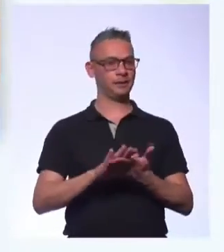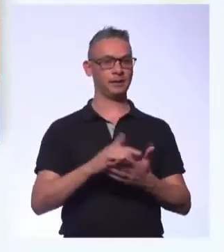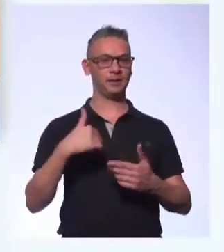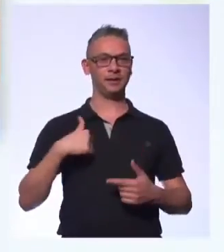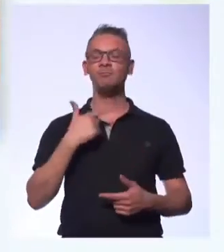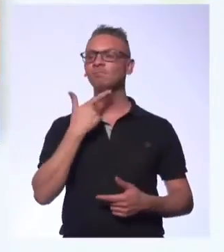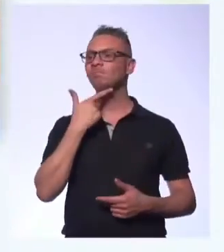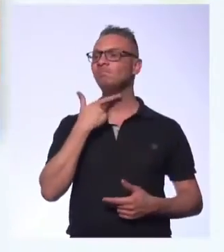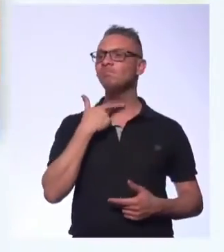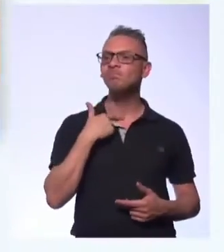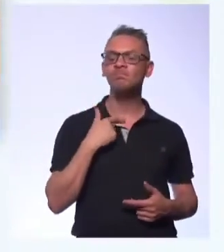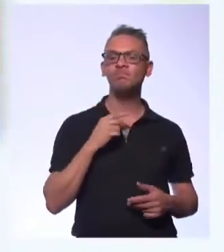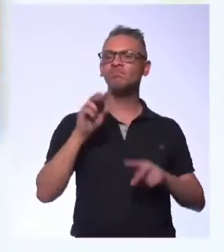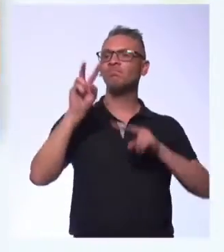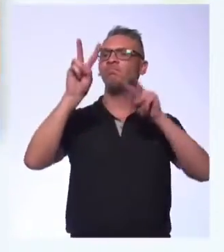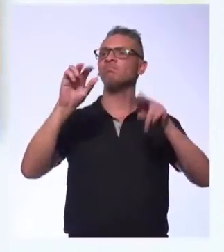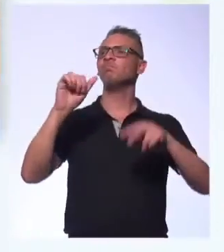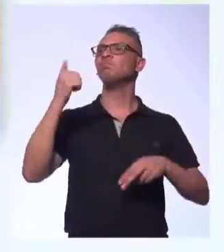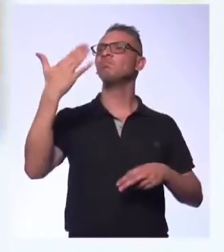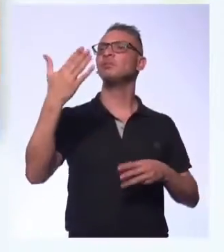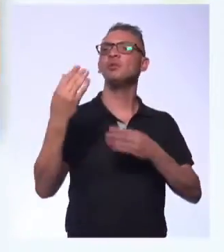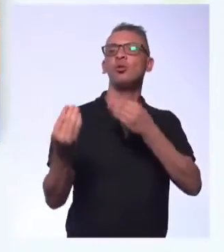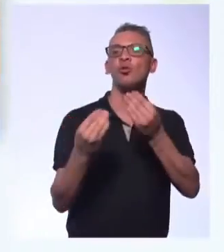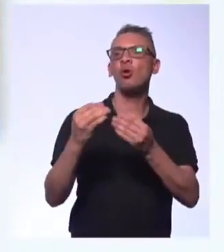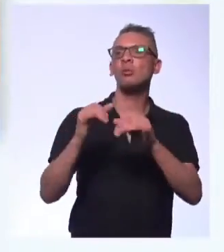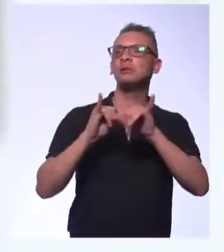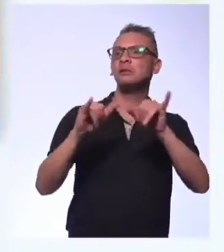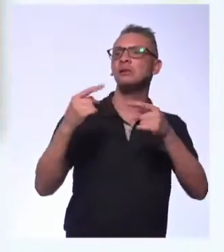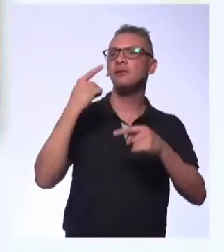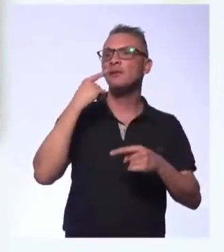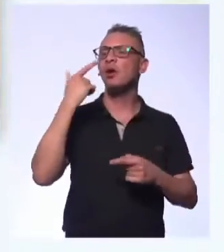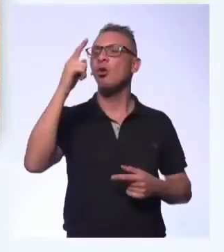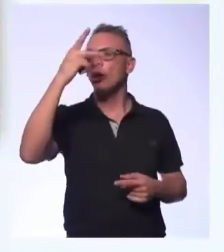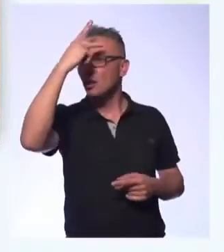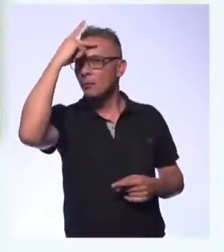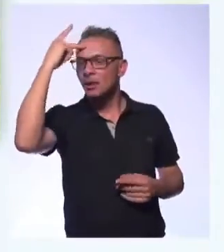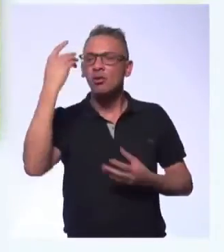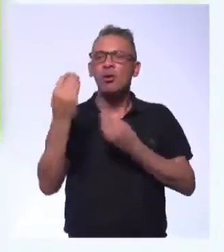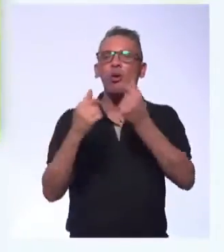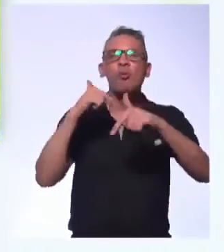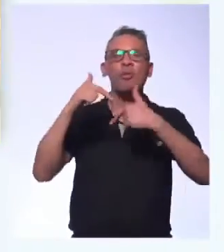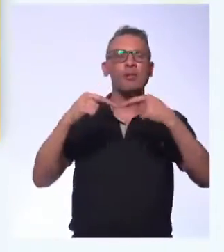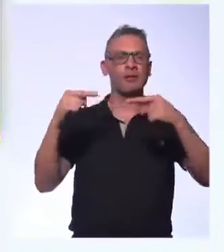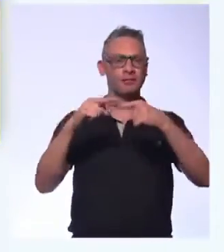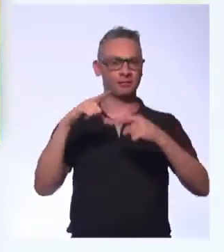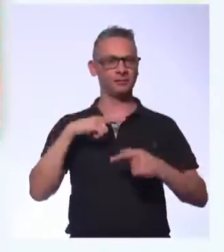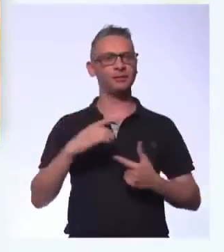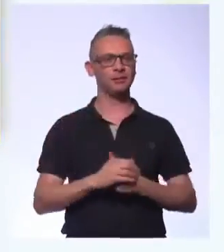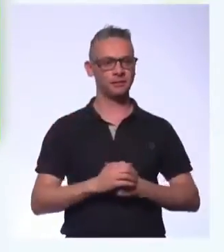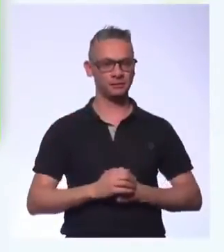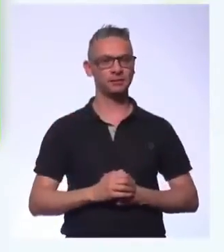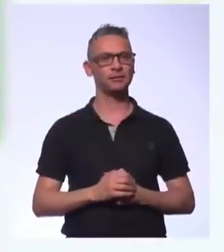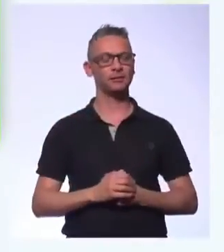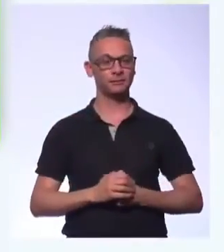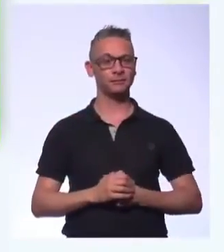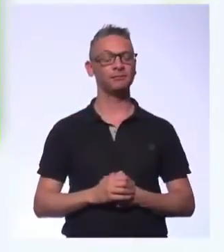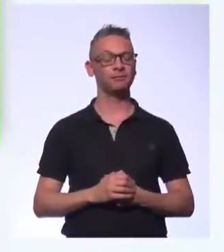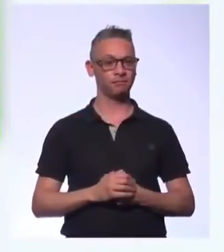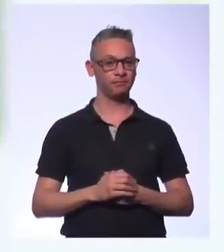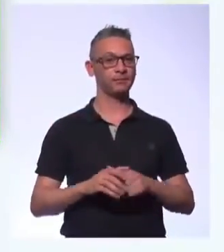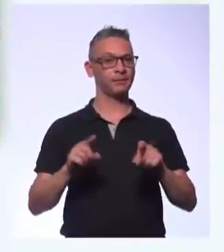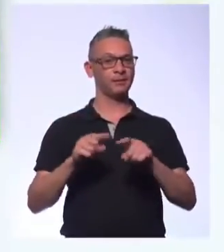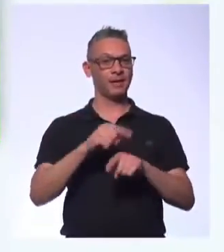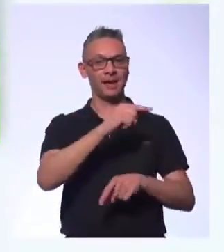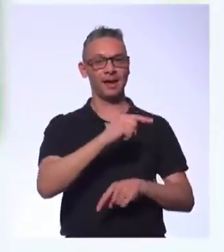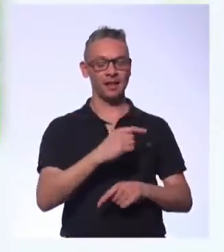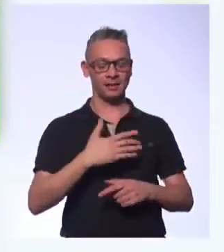tenho a mania de olhar para fora, de olhar para o mercado e de saber o que as outras pessoas estão fazendo. Vai vendo. Sou Ronaldo. É por isso que ela é